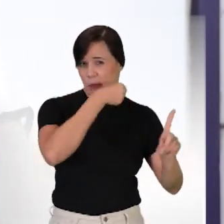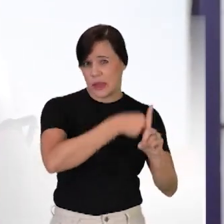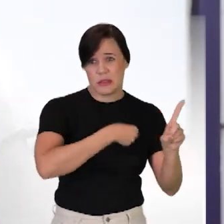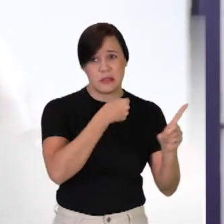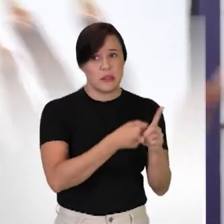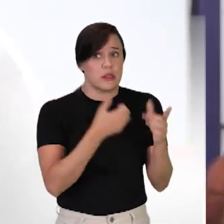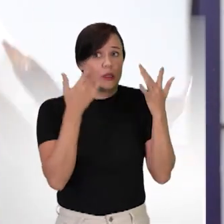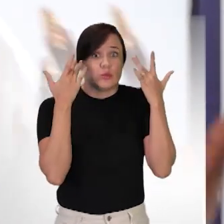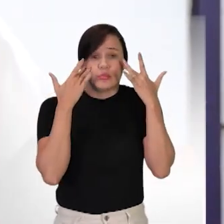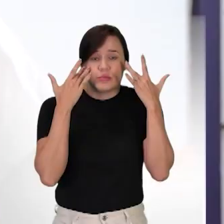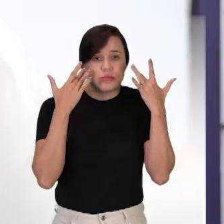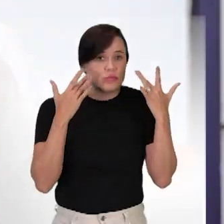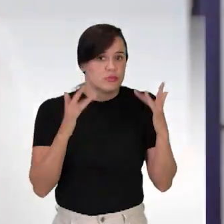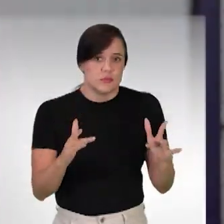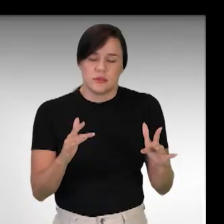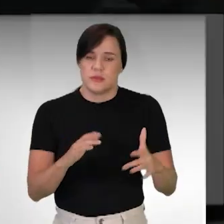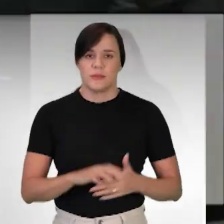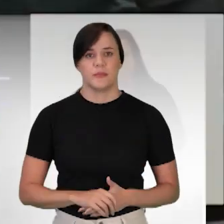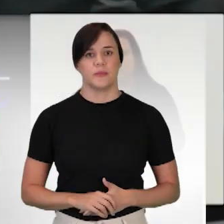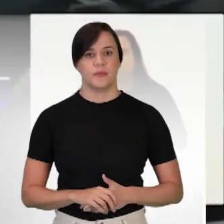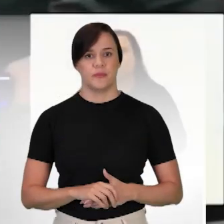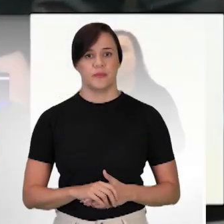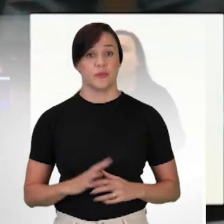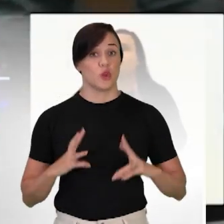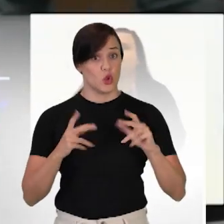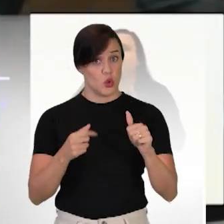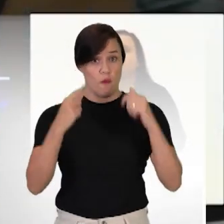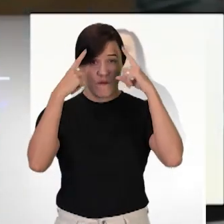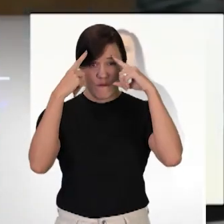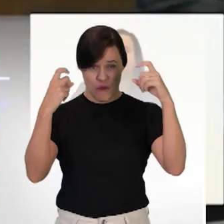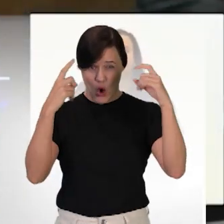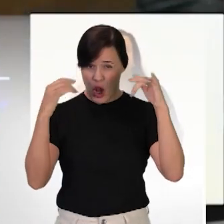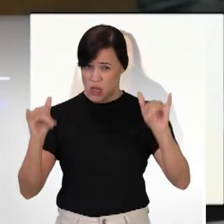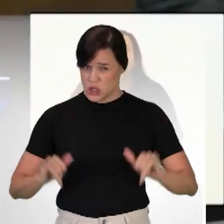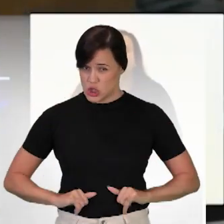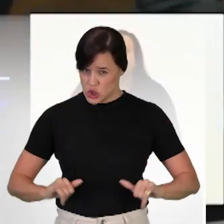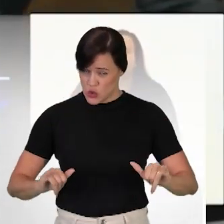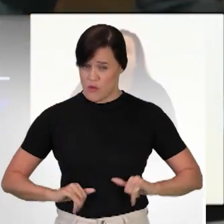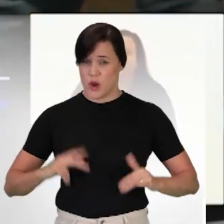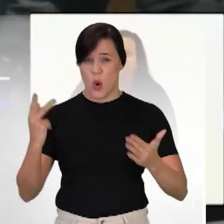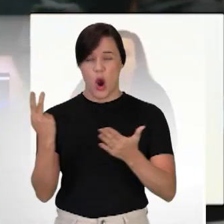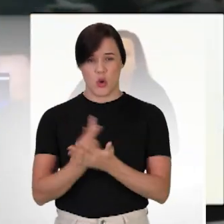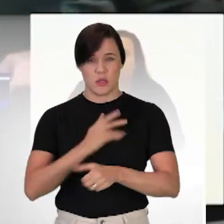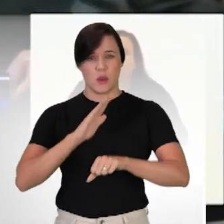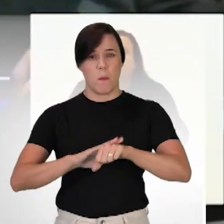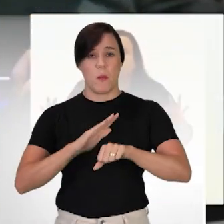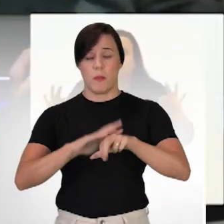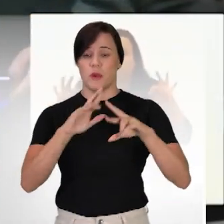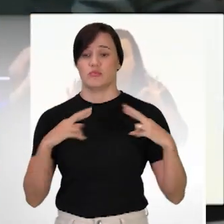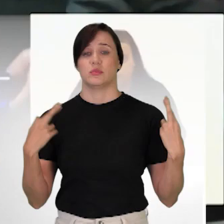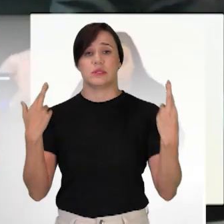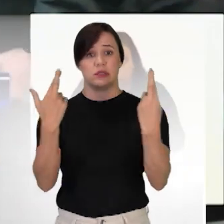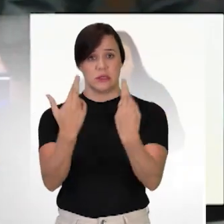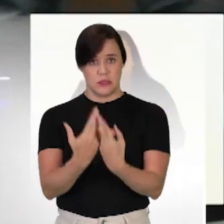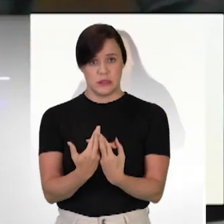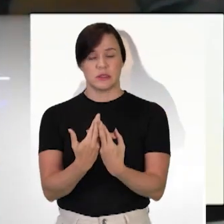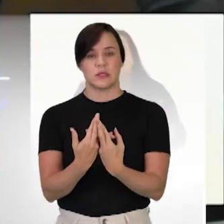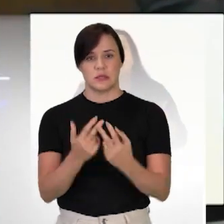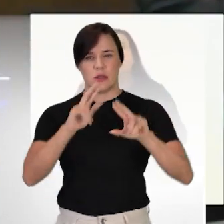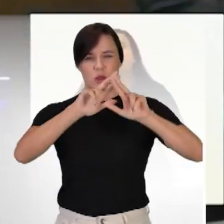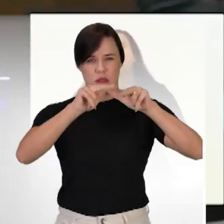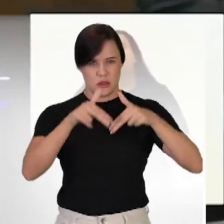ou, sabe, cilar, mas fazer o quê? De todas as violências sofridas, uma aconteceu durante uma sessão na Assembleia